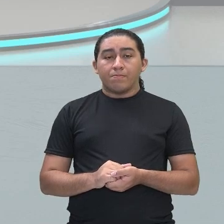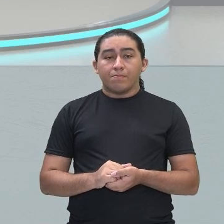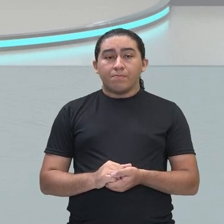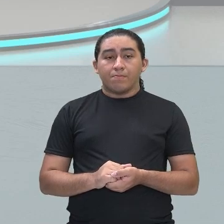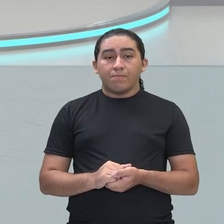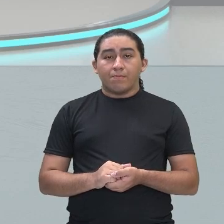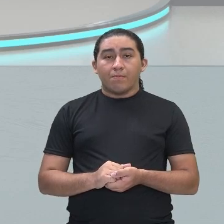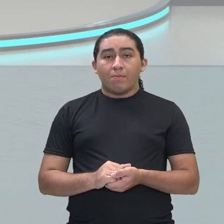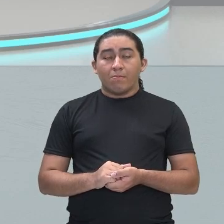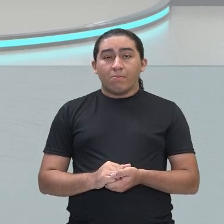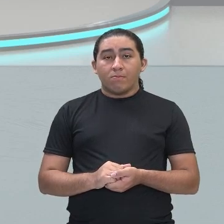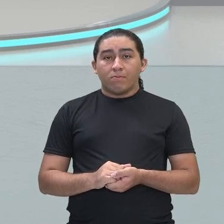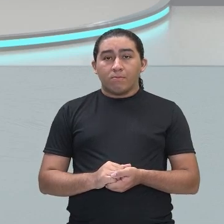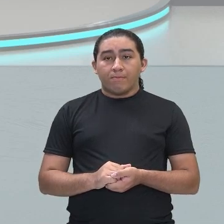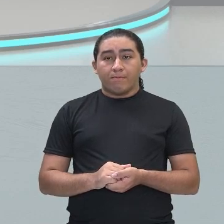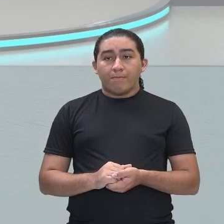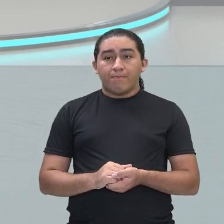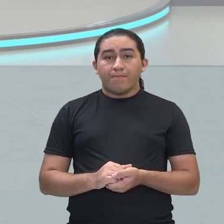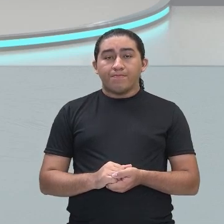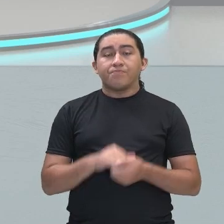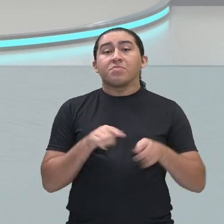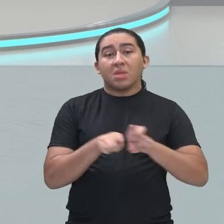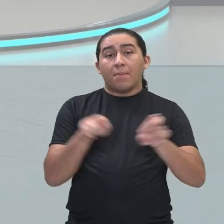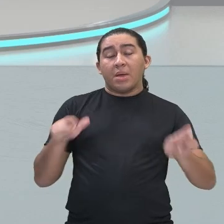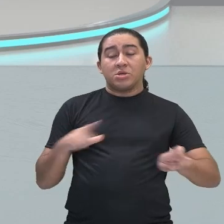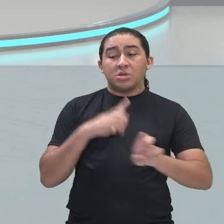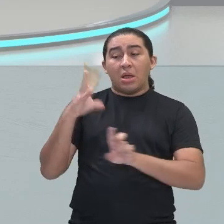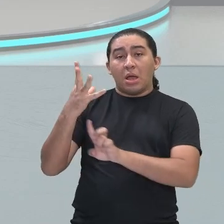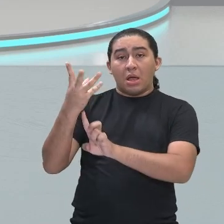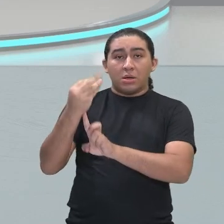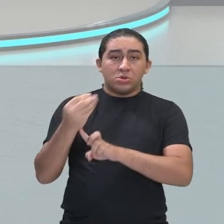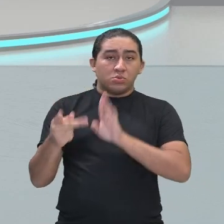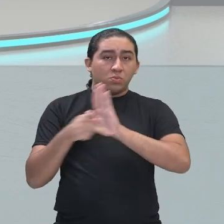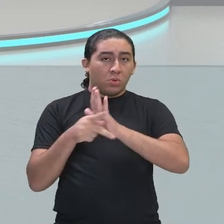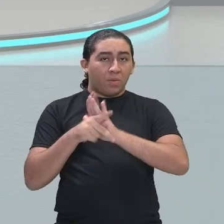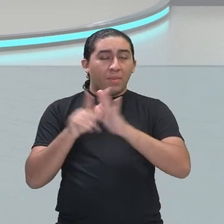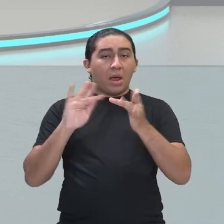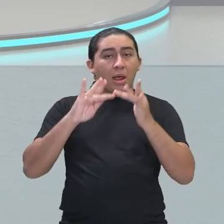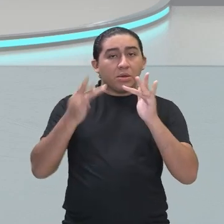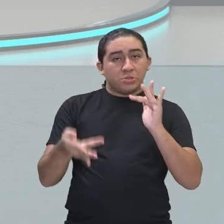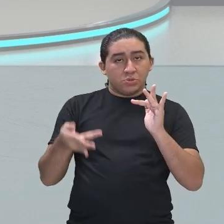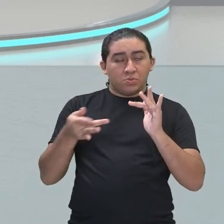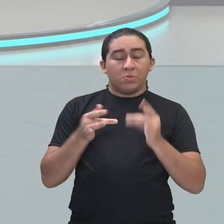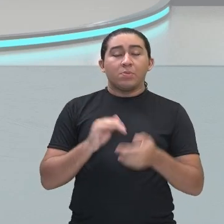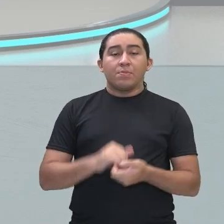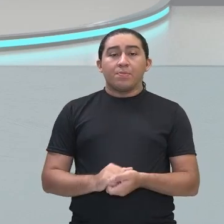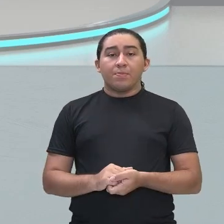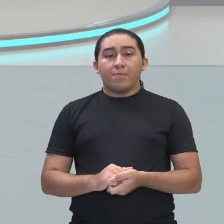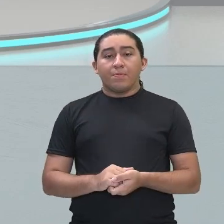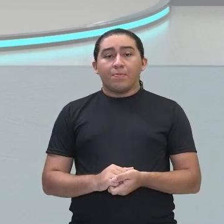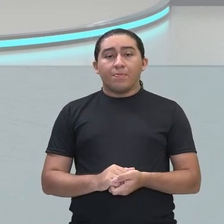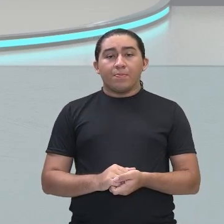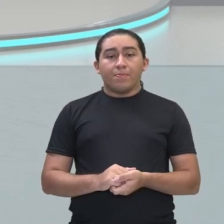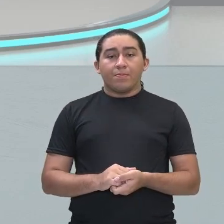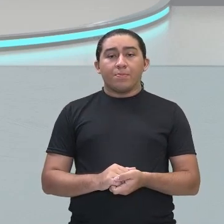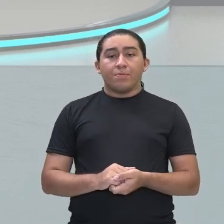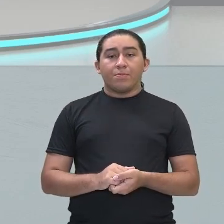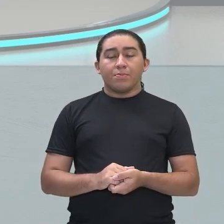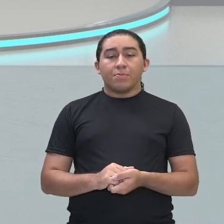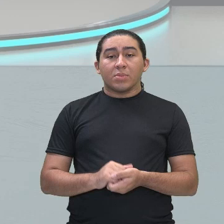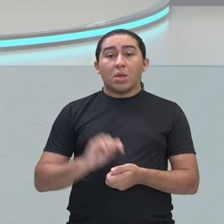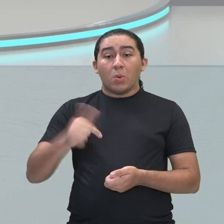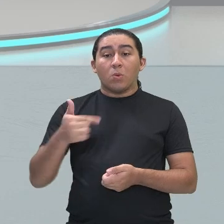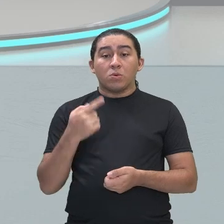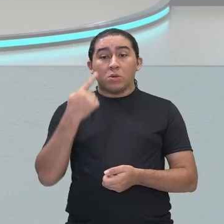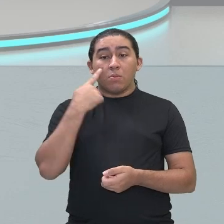introduzidas na obra de arte do Arcade, né? Então, inutilia truncate é